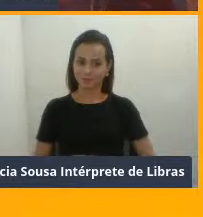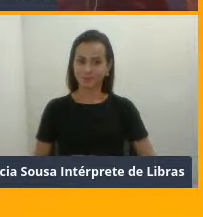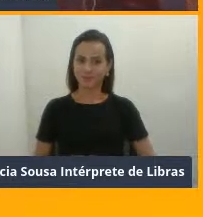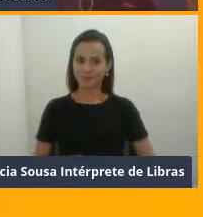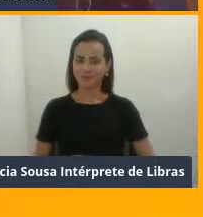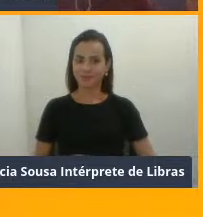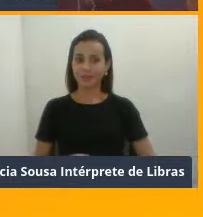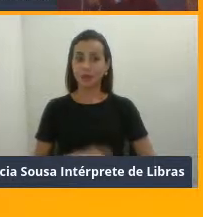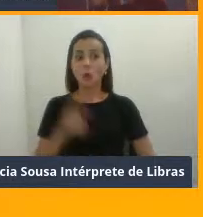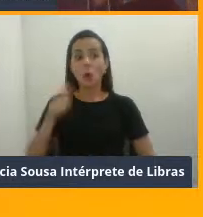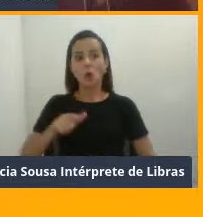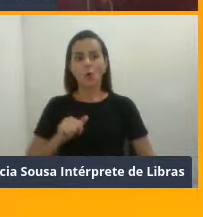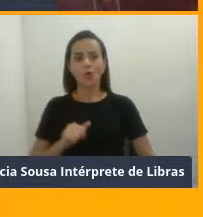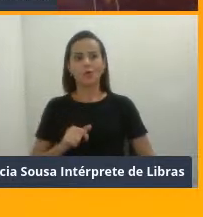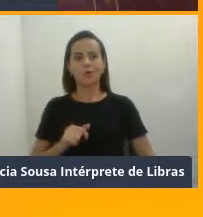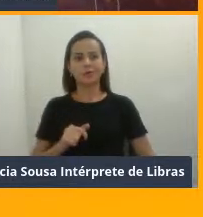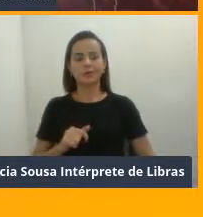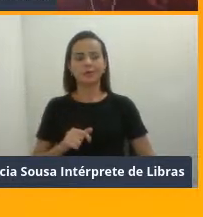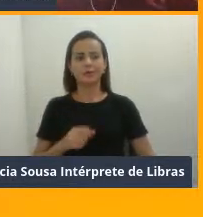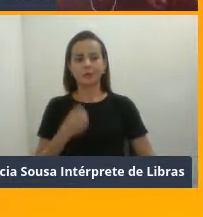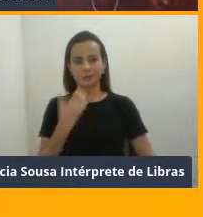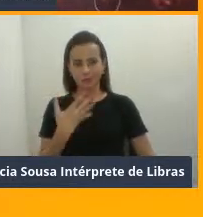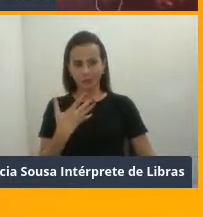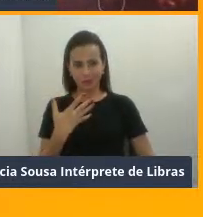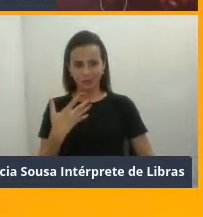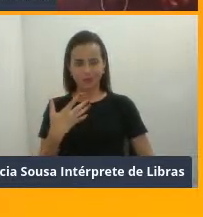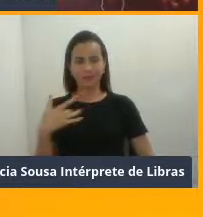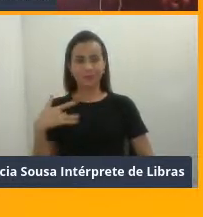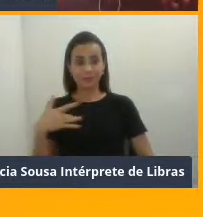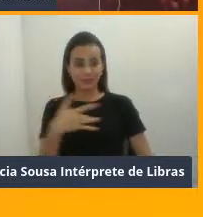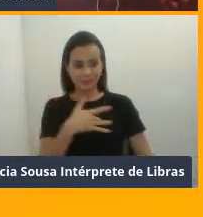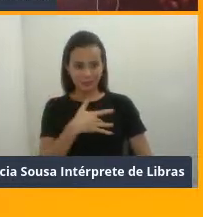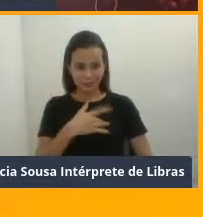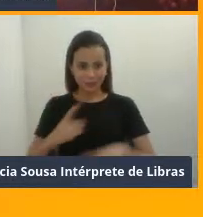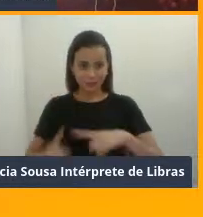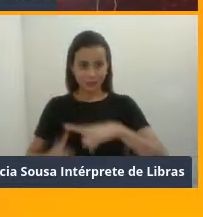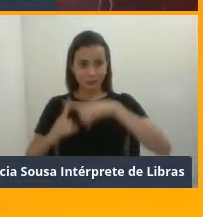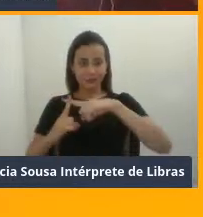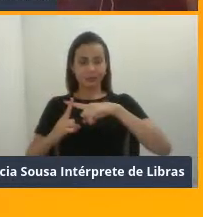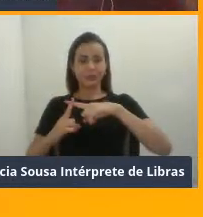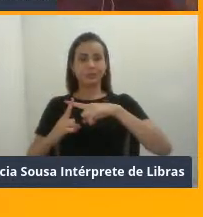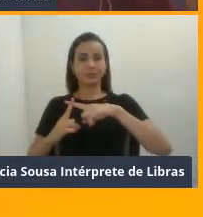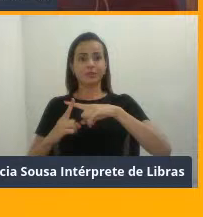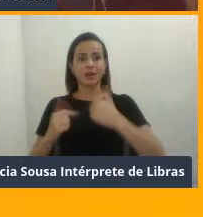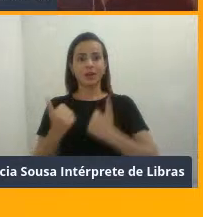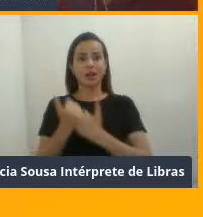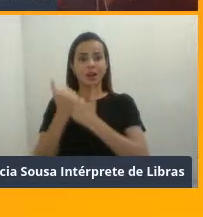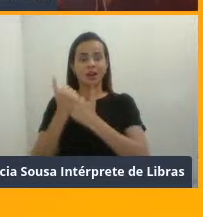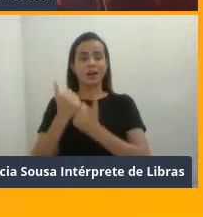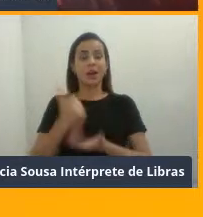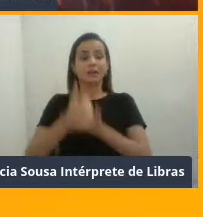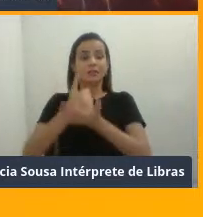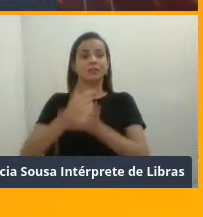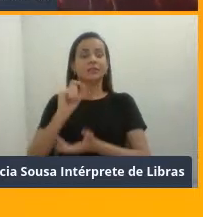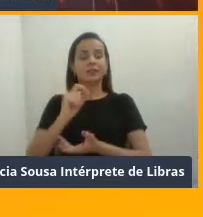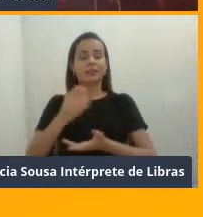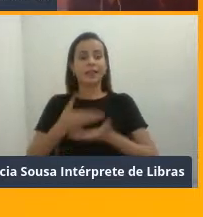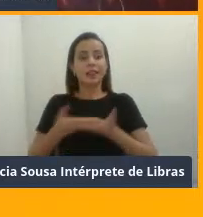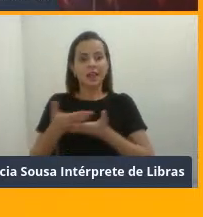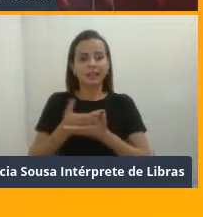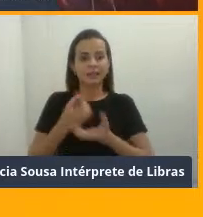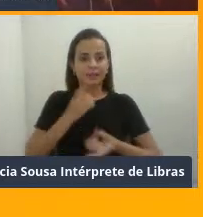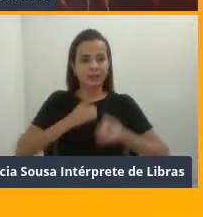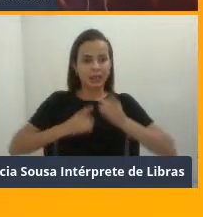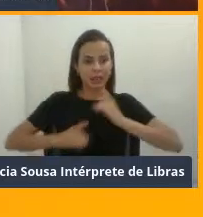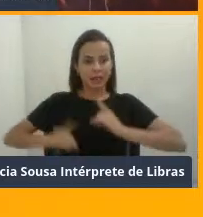Outro ponto. Outro benefício importante. É. Auxilia no tratamento de depressão, certo? Eu trouxe um dado interessante.